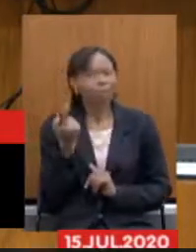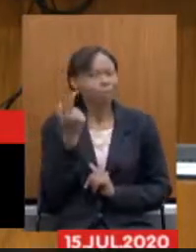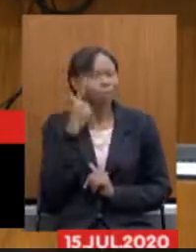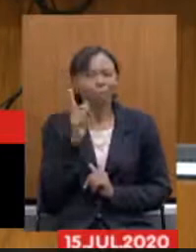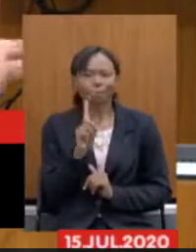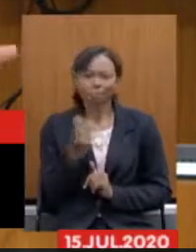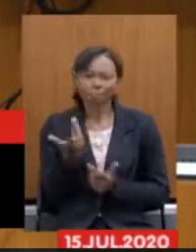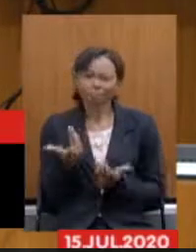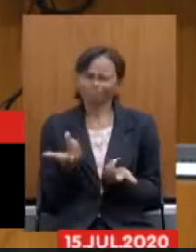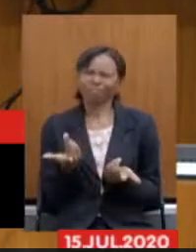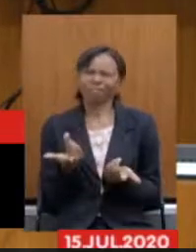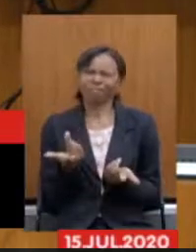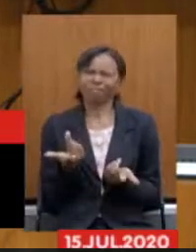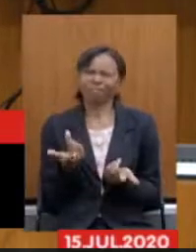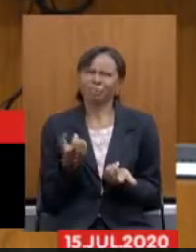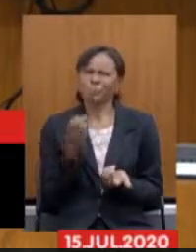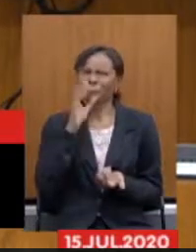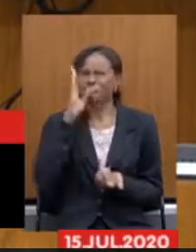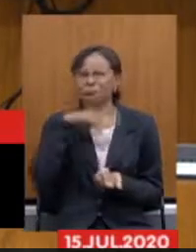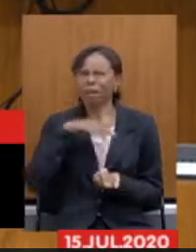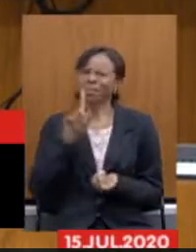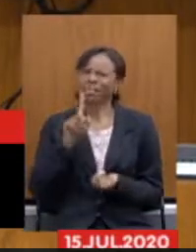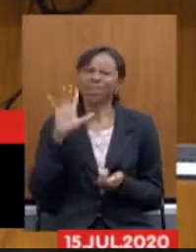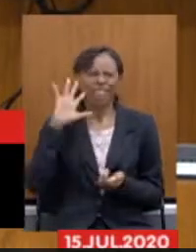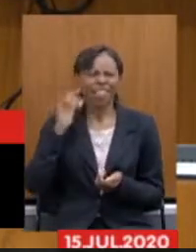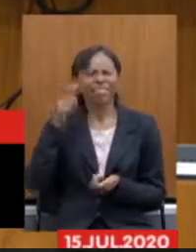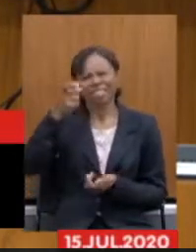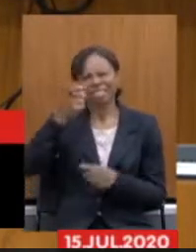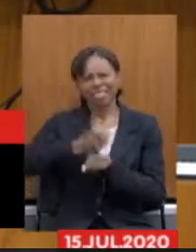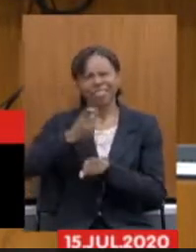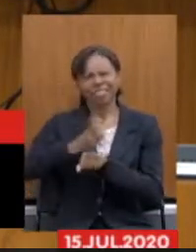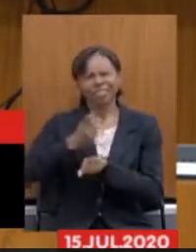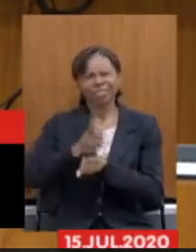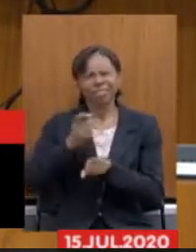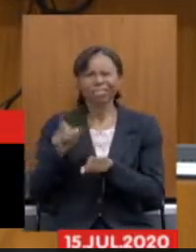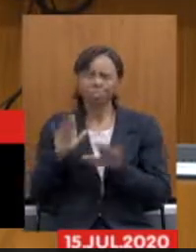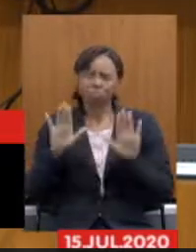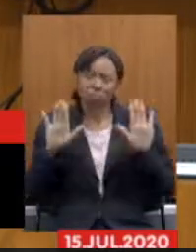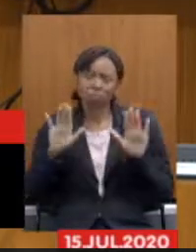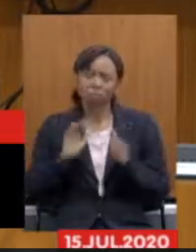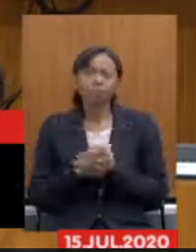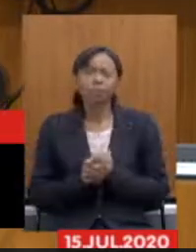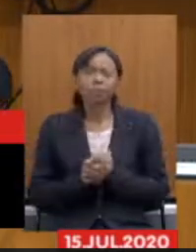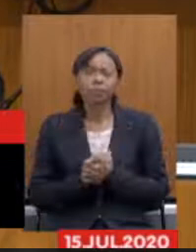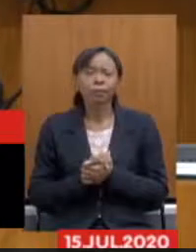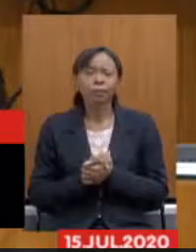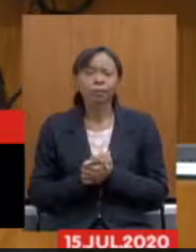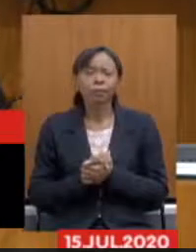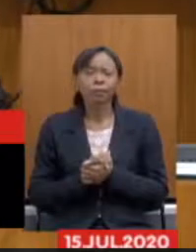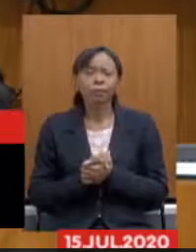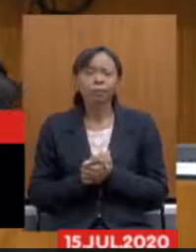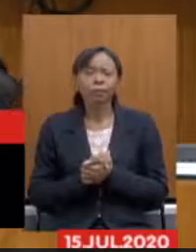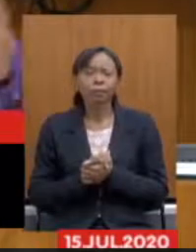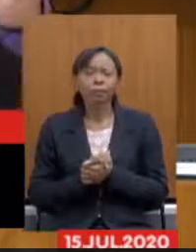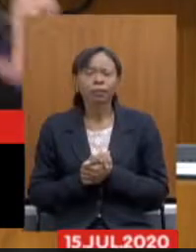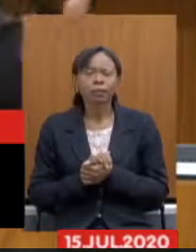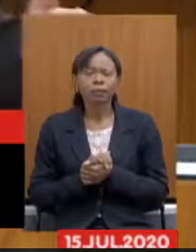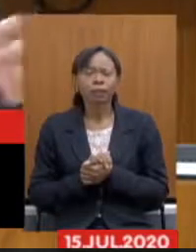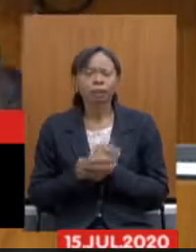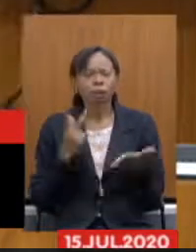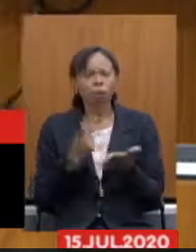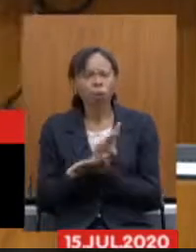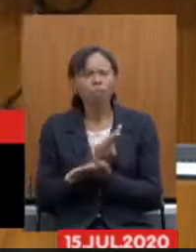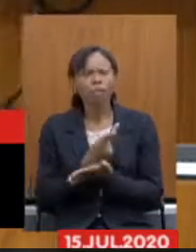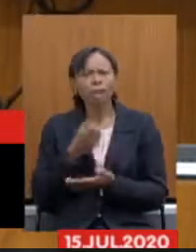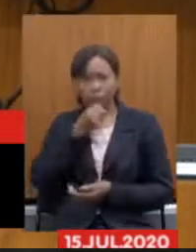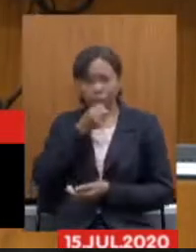deve ser ignorância dos valores que estão lá ao informar ao defender tudo isso que está acontecendo nessa mesma